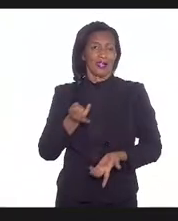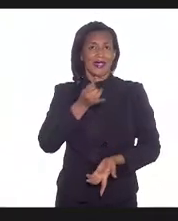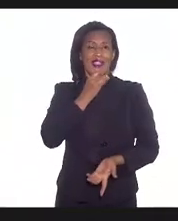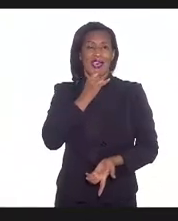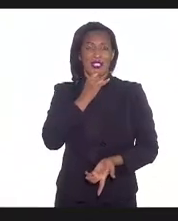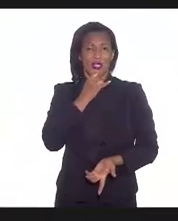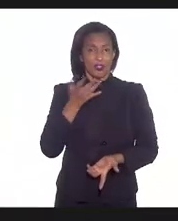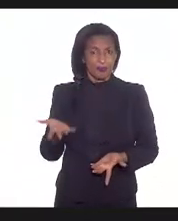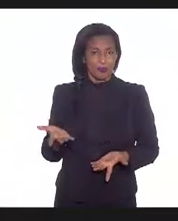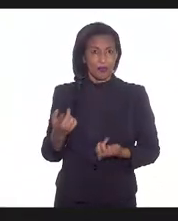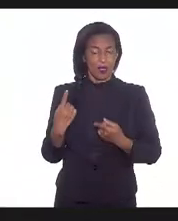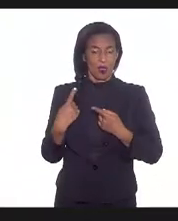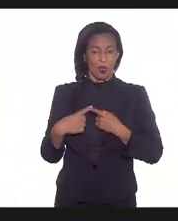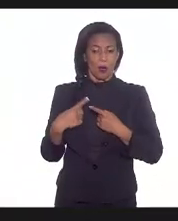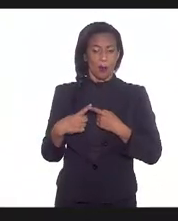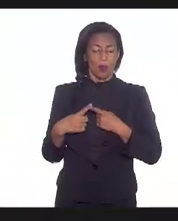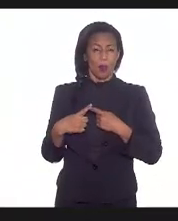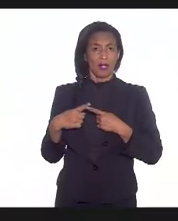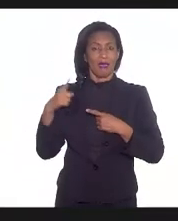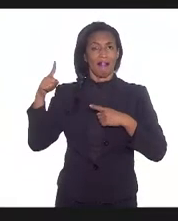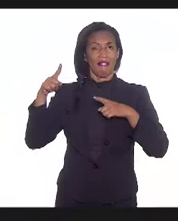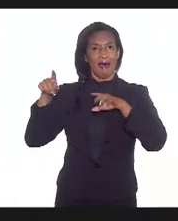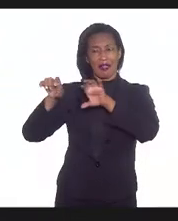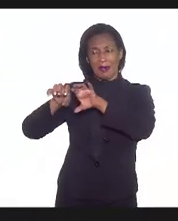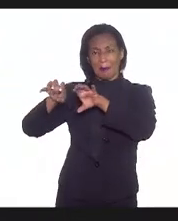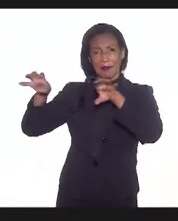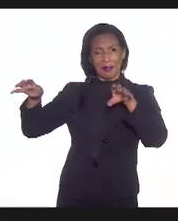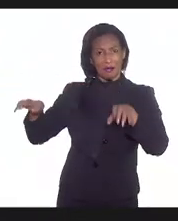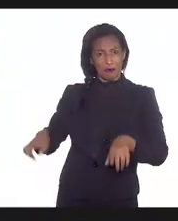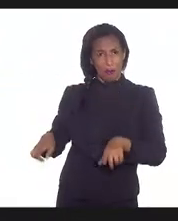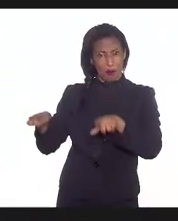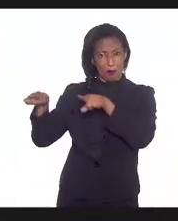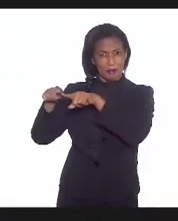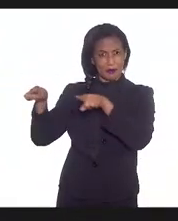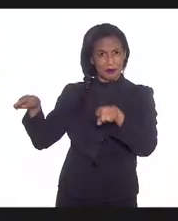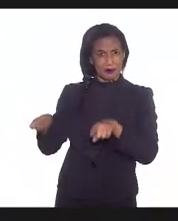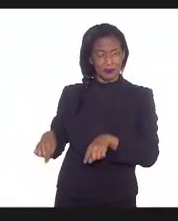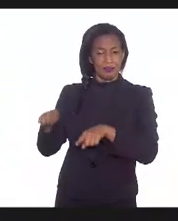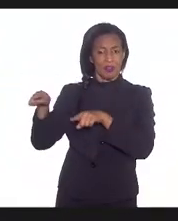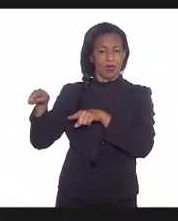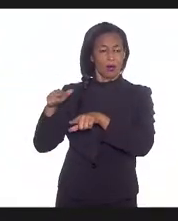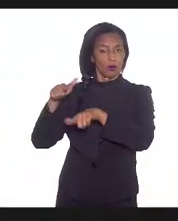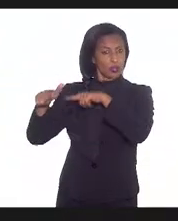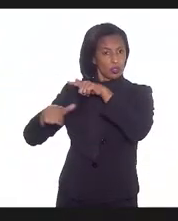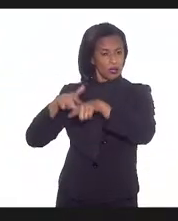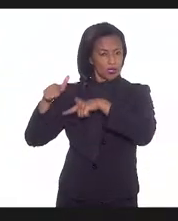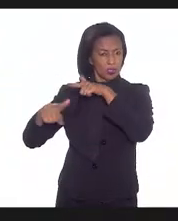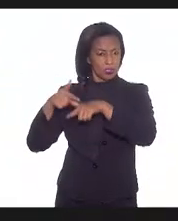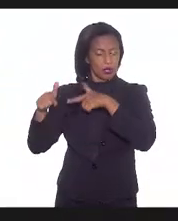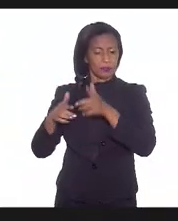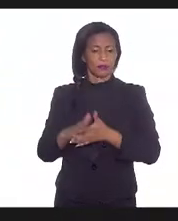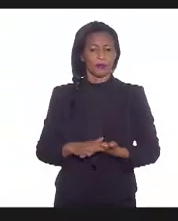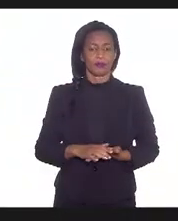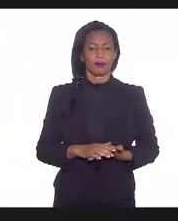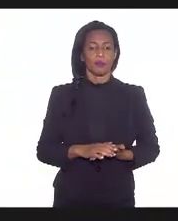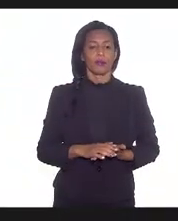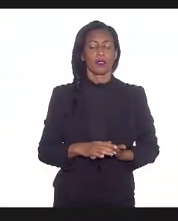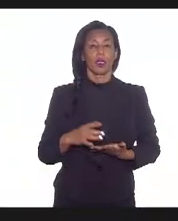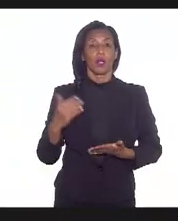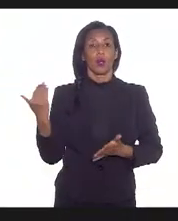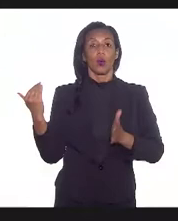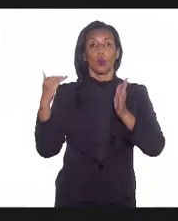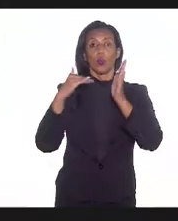em específico, para as plataformas, como é que ela chega a bordo, né, um último dado, antes de passar aqui para o doutor Ricardo, que eu